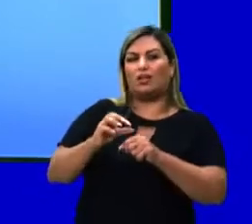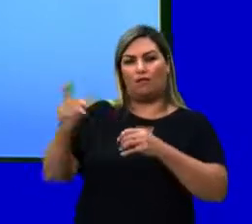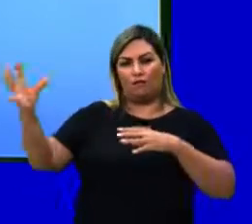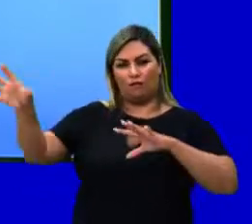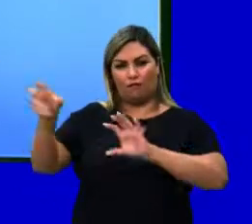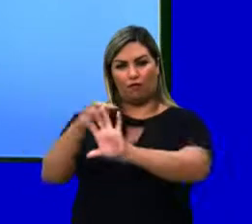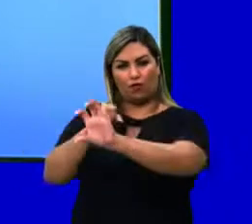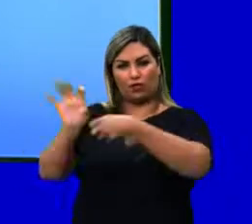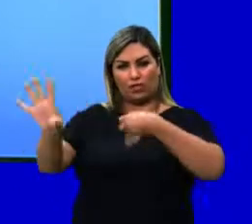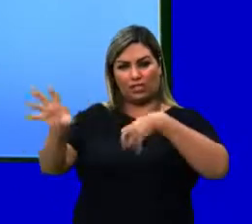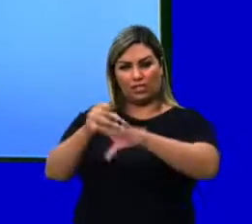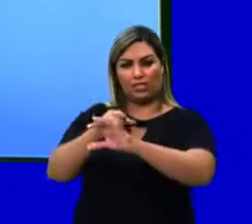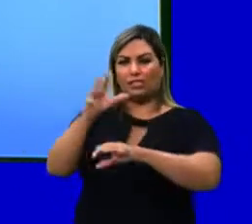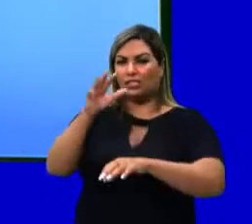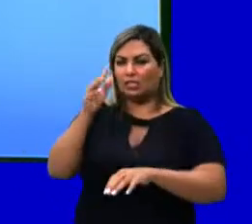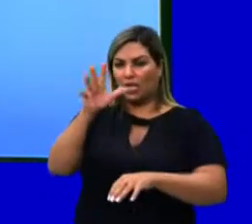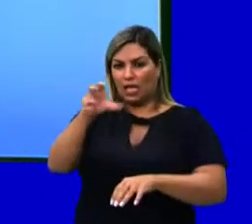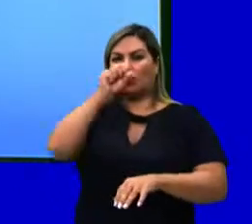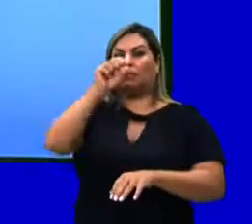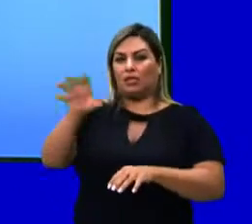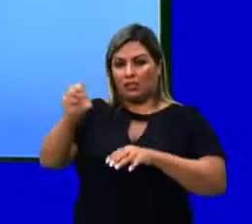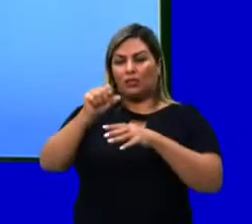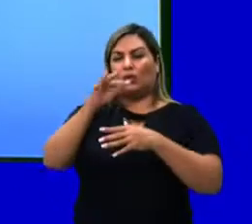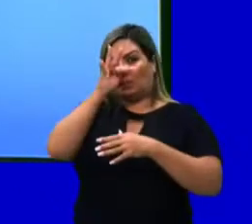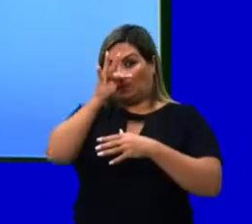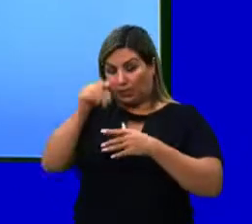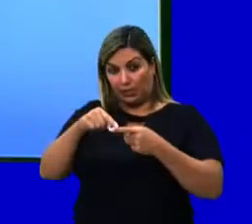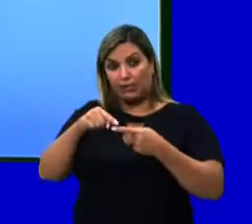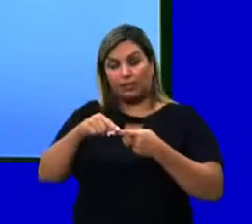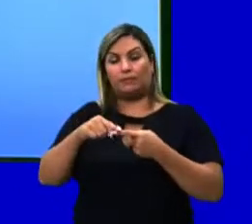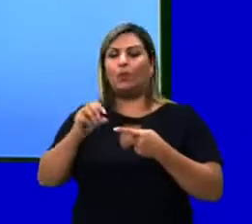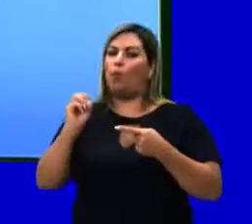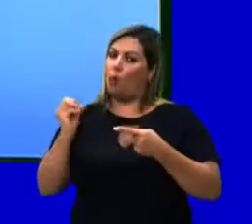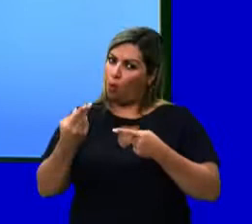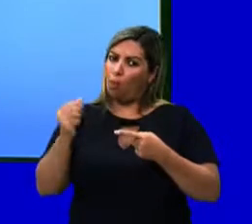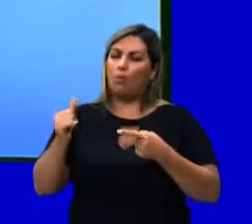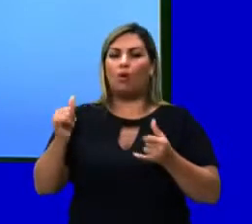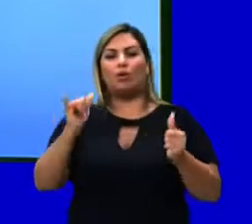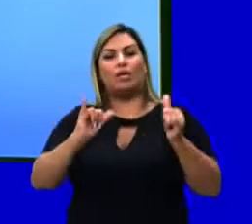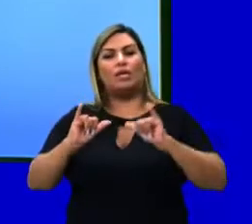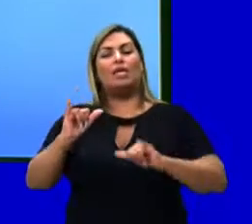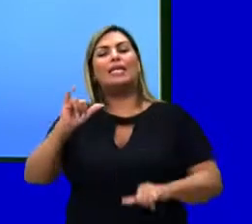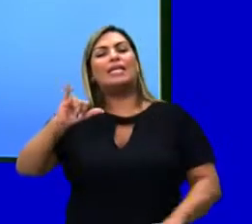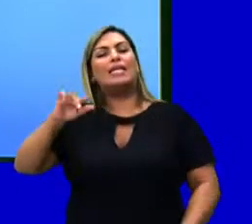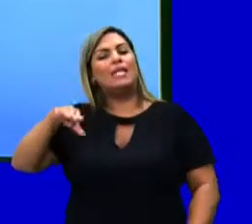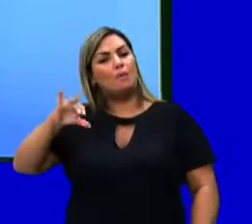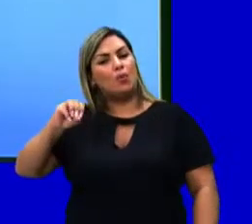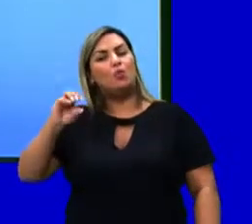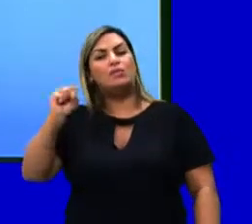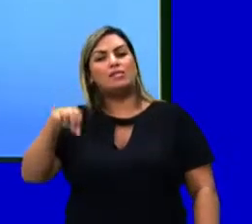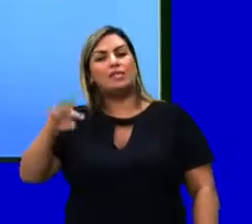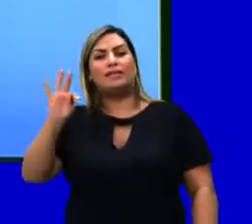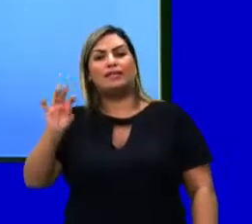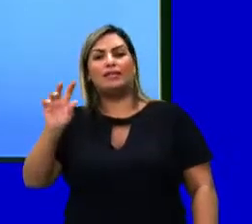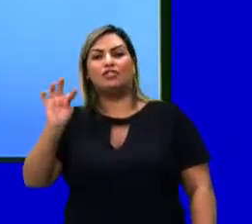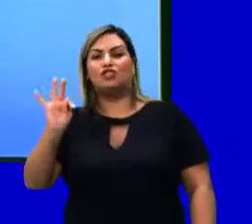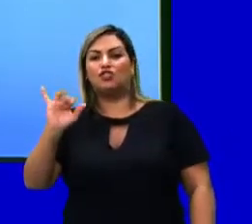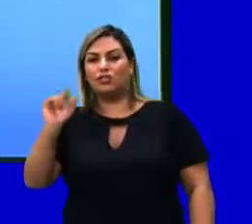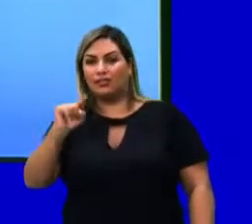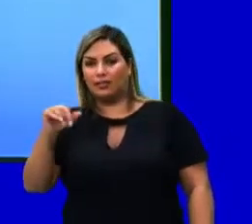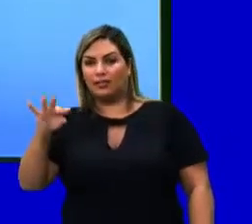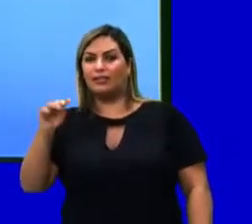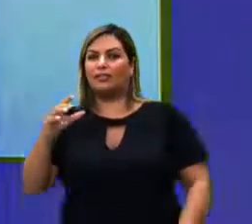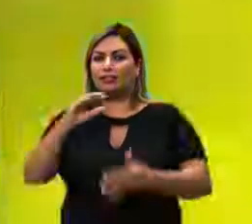fazem fotossíntese, por exemplo, plantas, ou podem ser quimiosintetizantes, quando eles